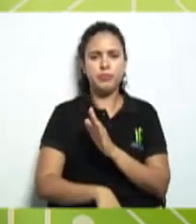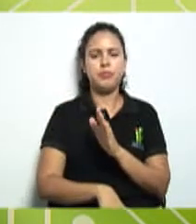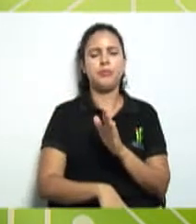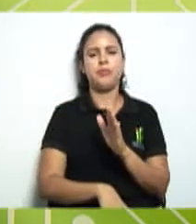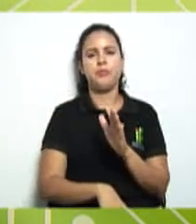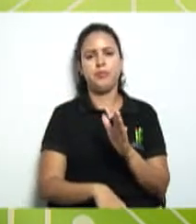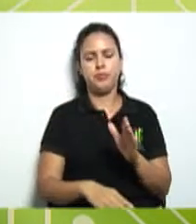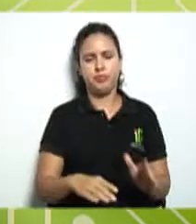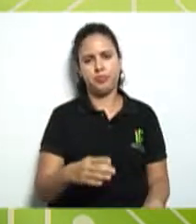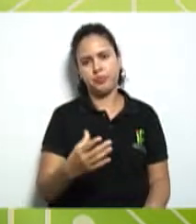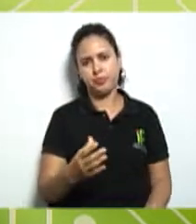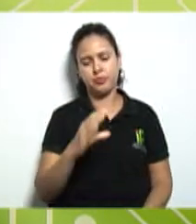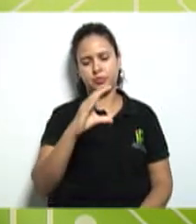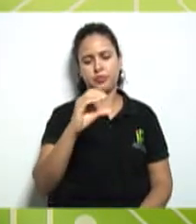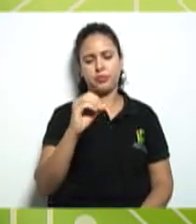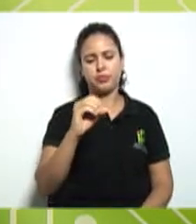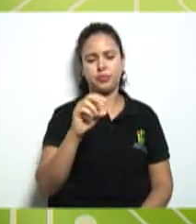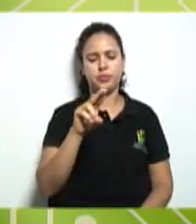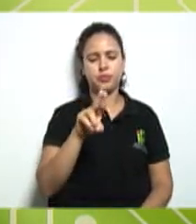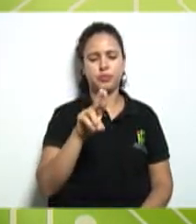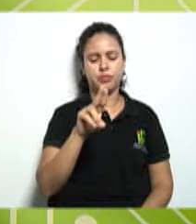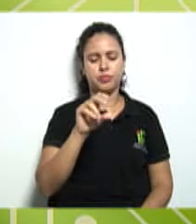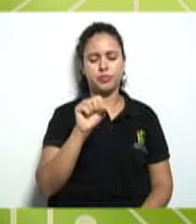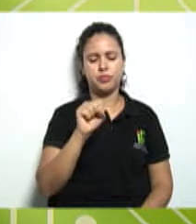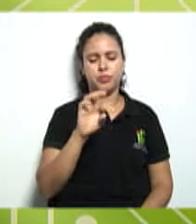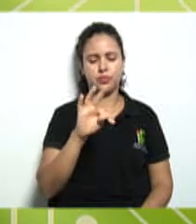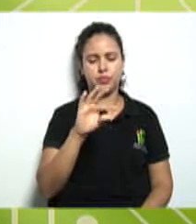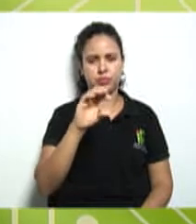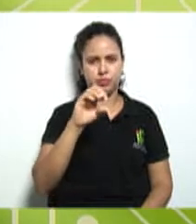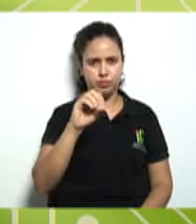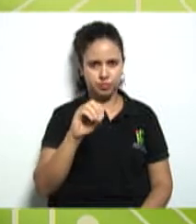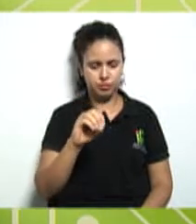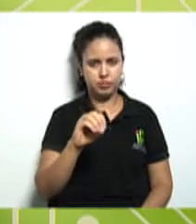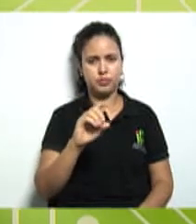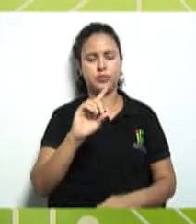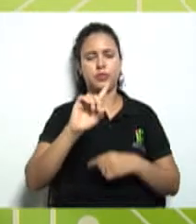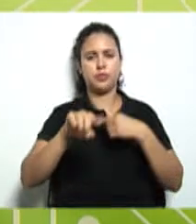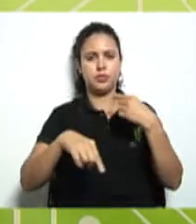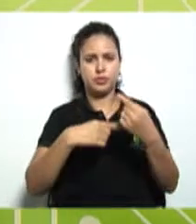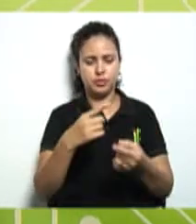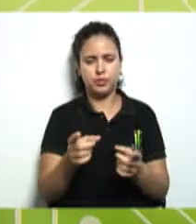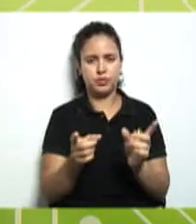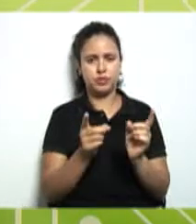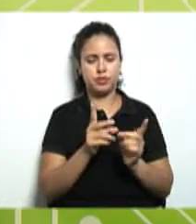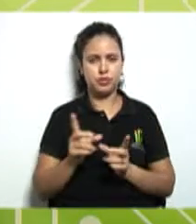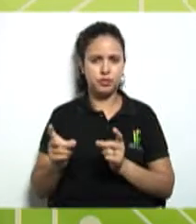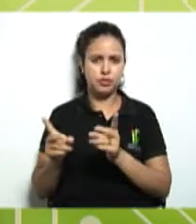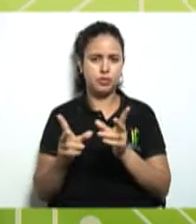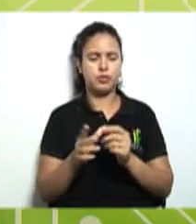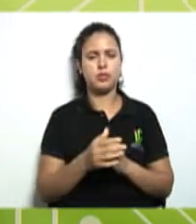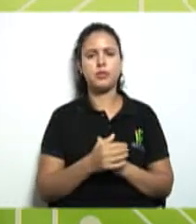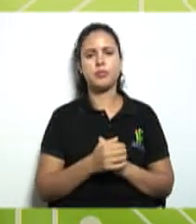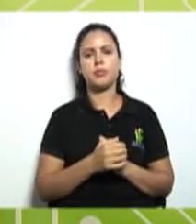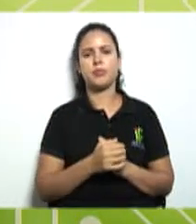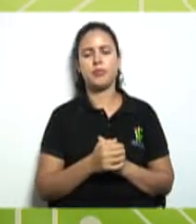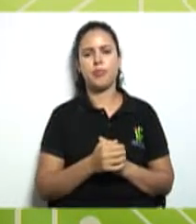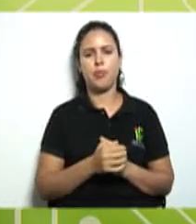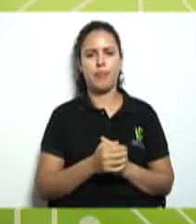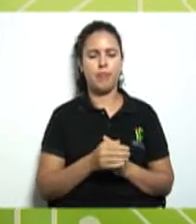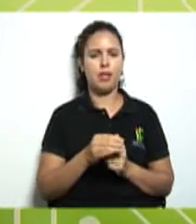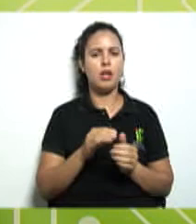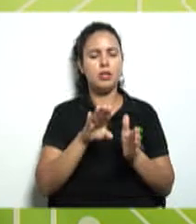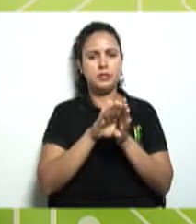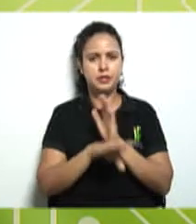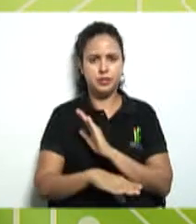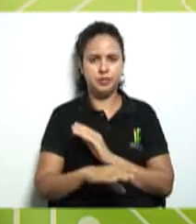chamados custos operacionais e vai vender vamos supor aí ela tira os custos operacionais